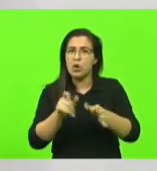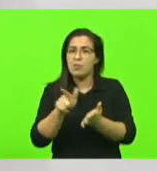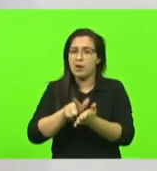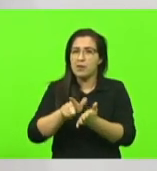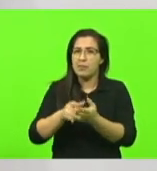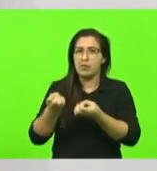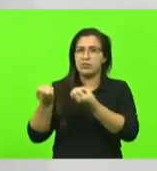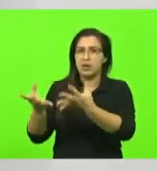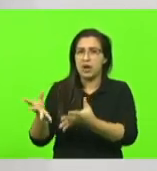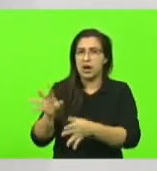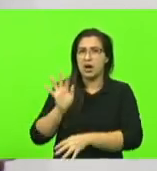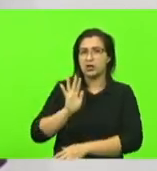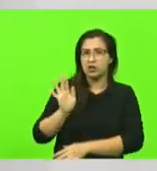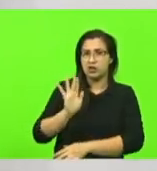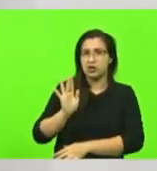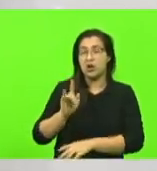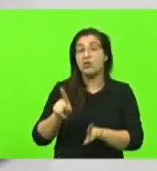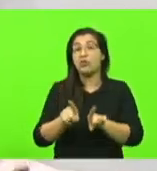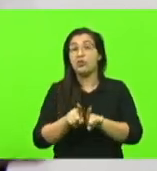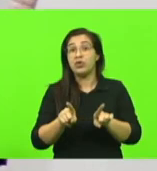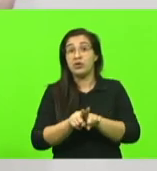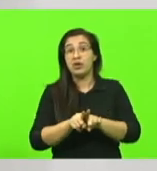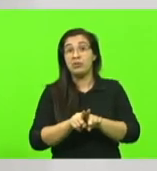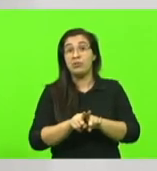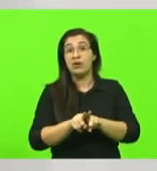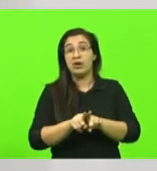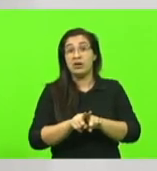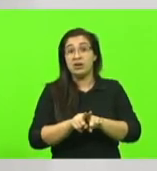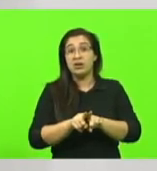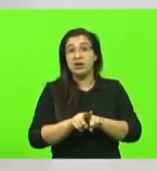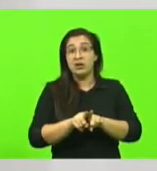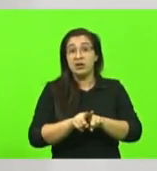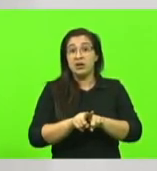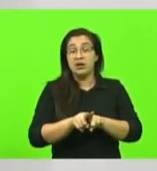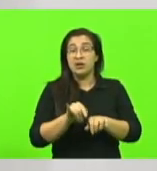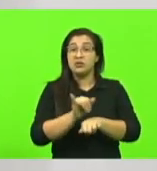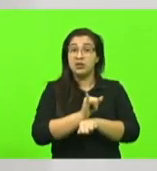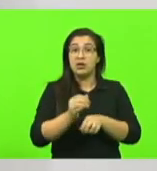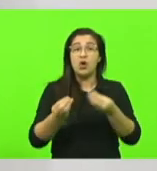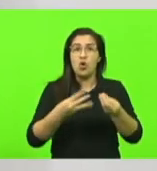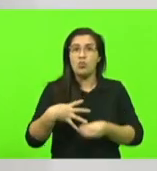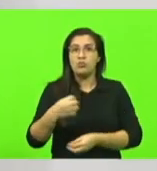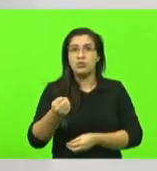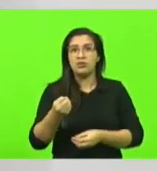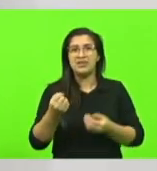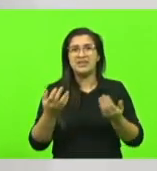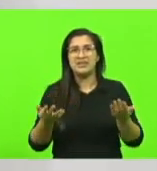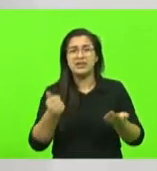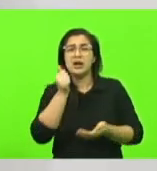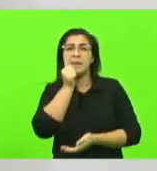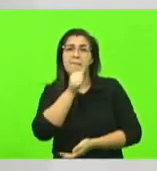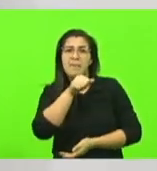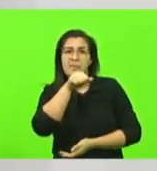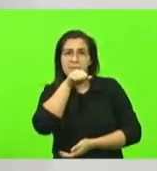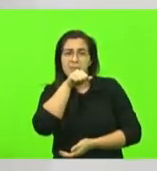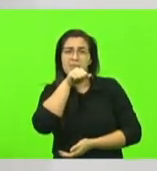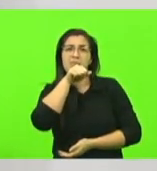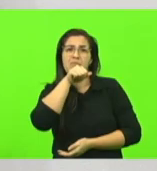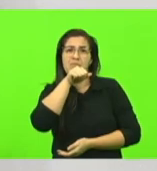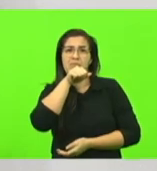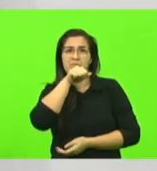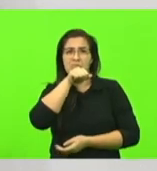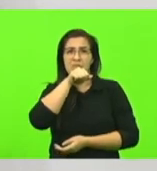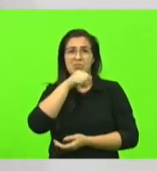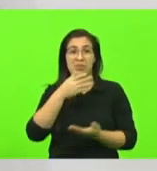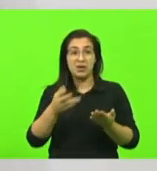e por sorte naquela ação da mãe mexer nos objetos da filha